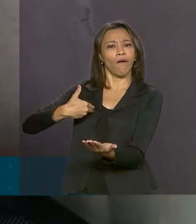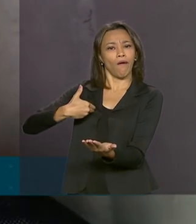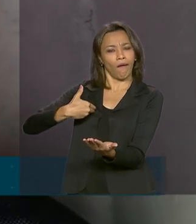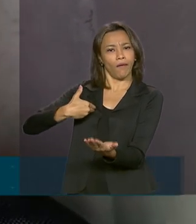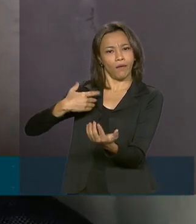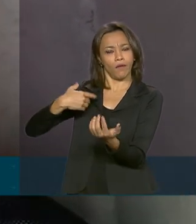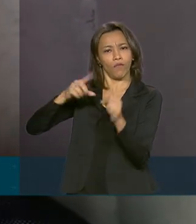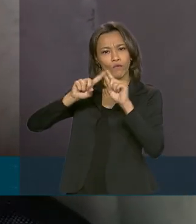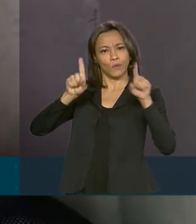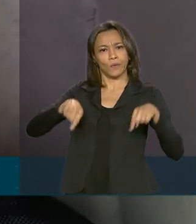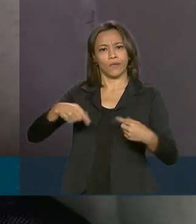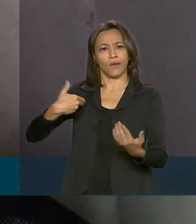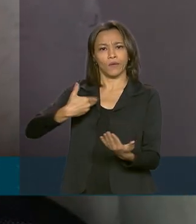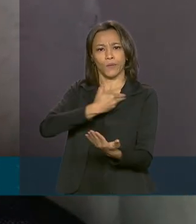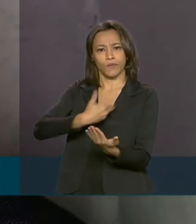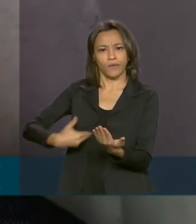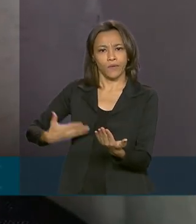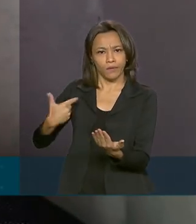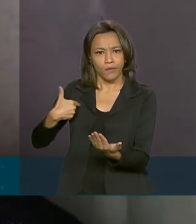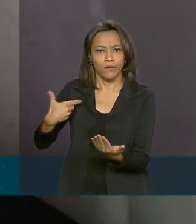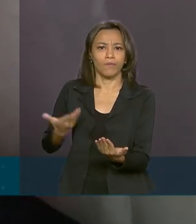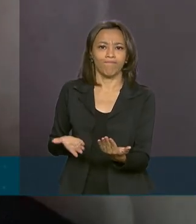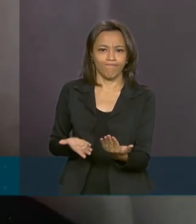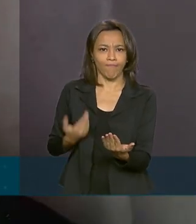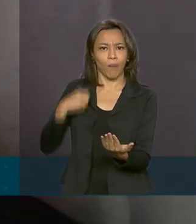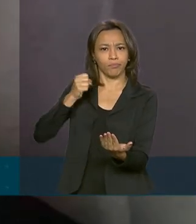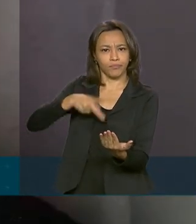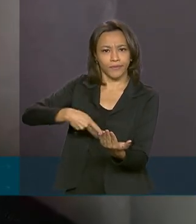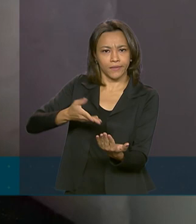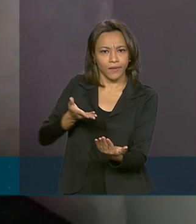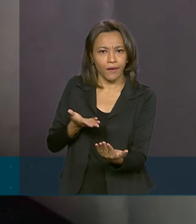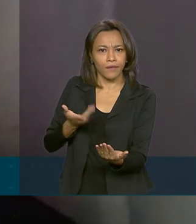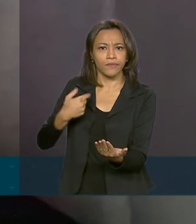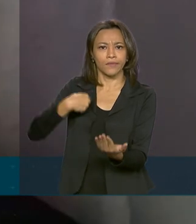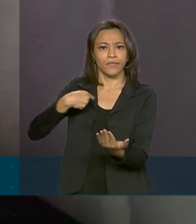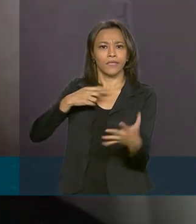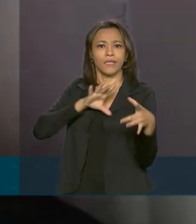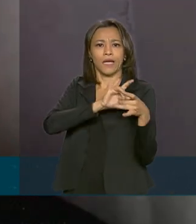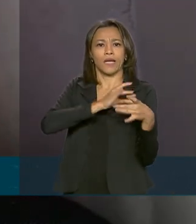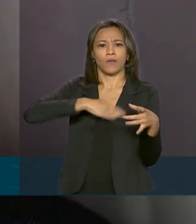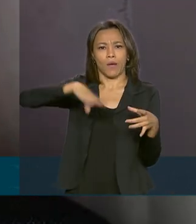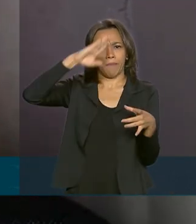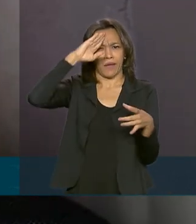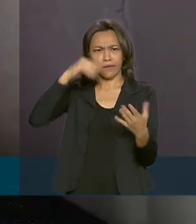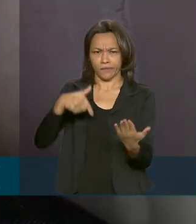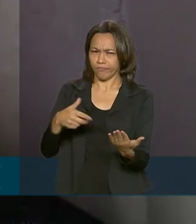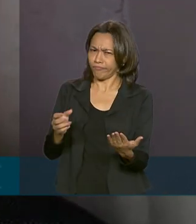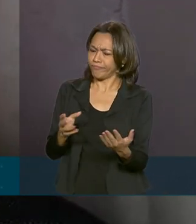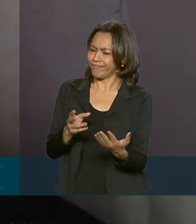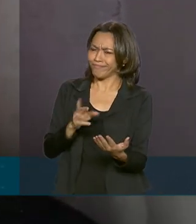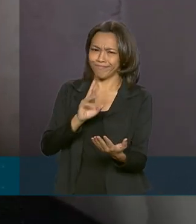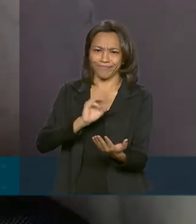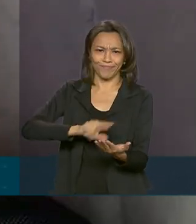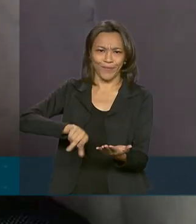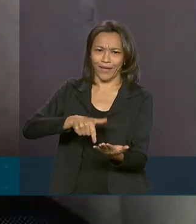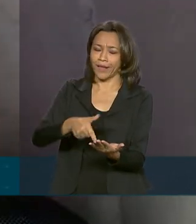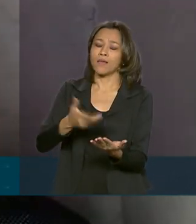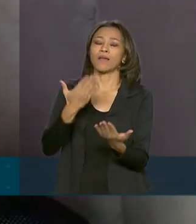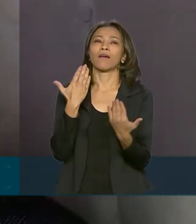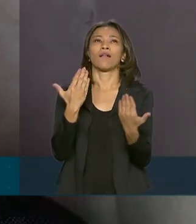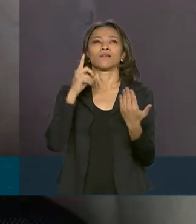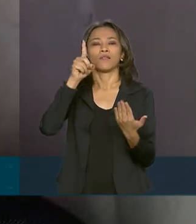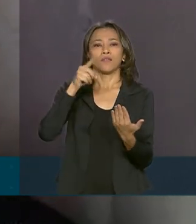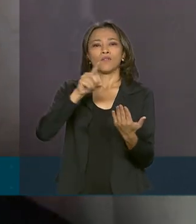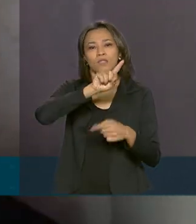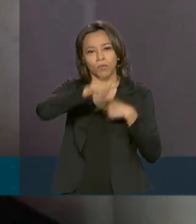funcionário público aposentado ligado às Forças Armadas. Mas, graças a Deus, ele foi